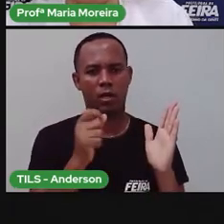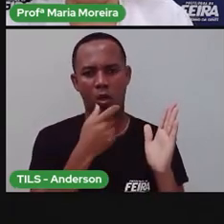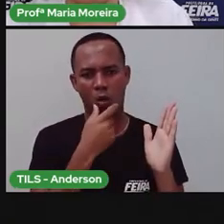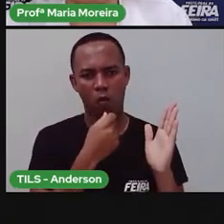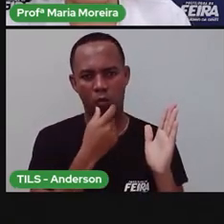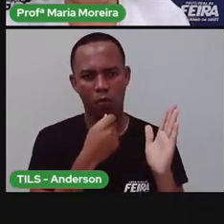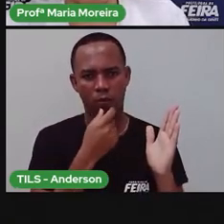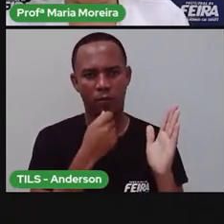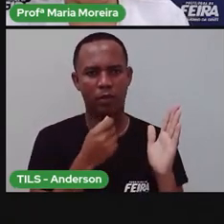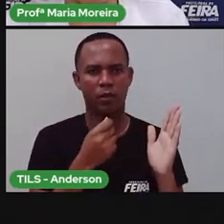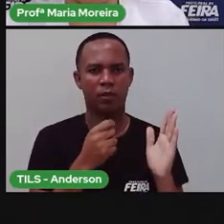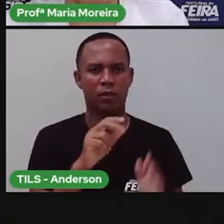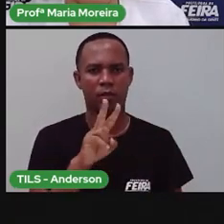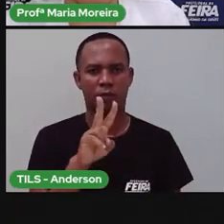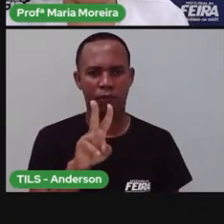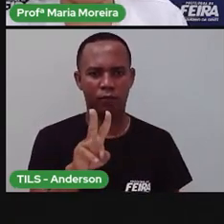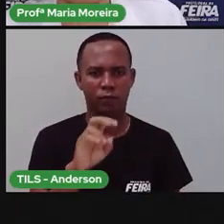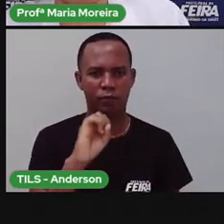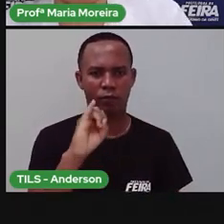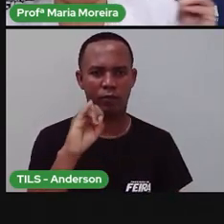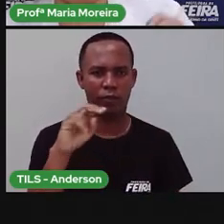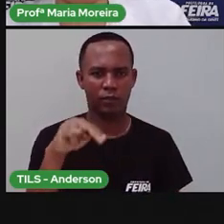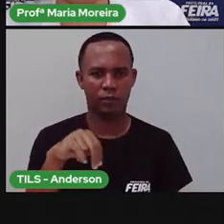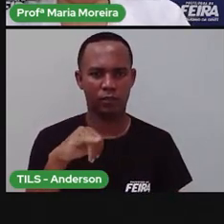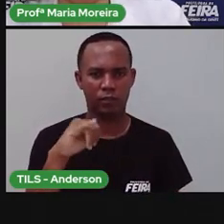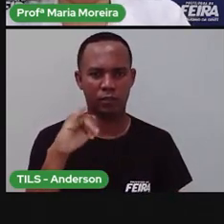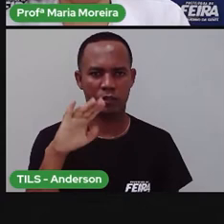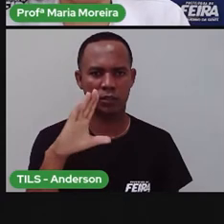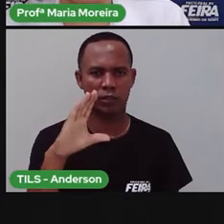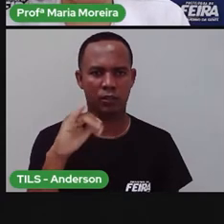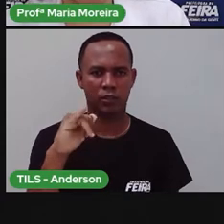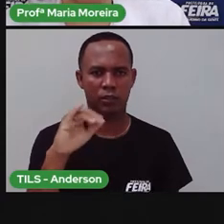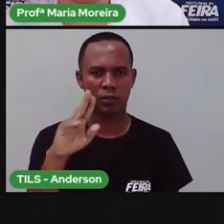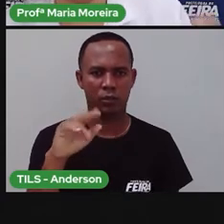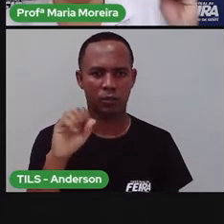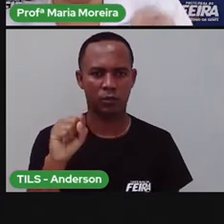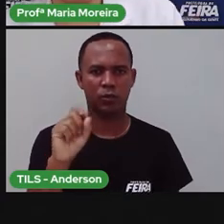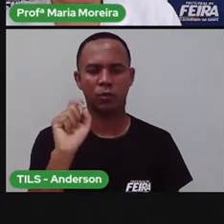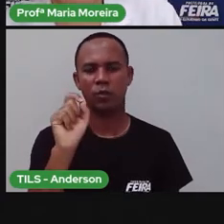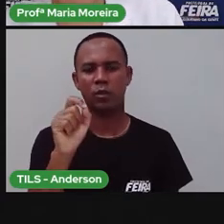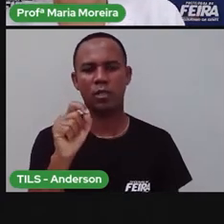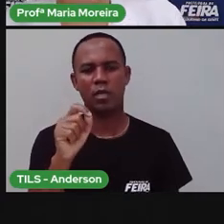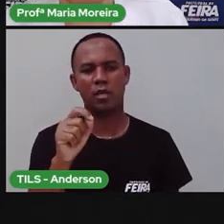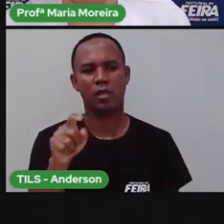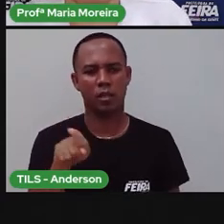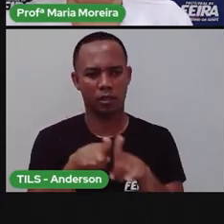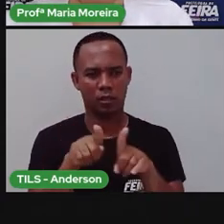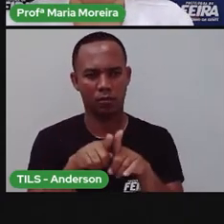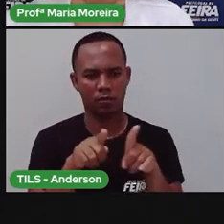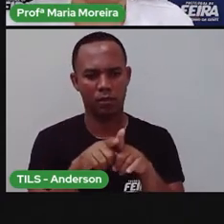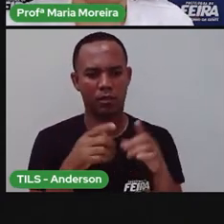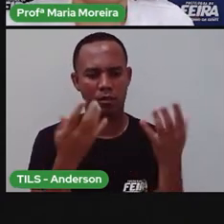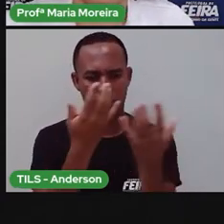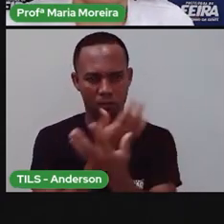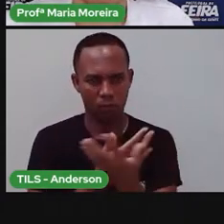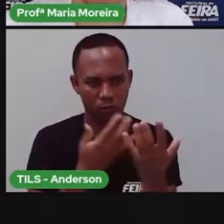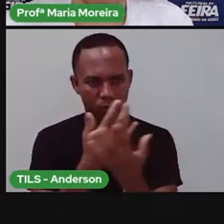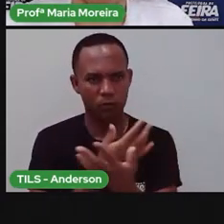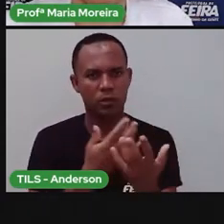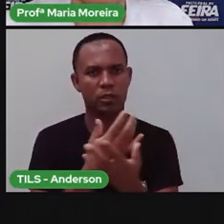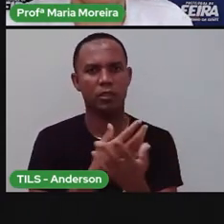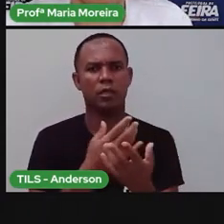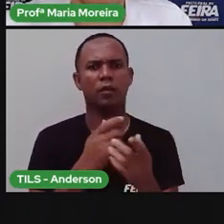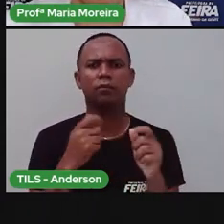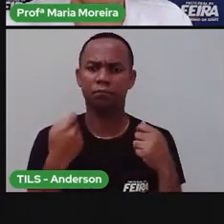eles acabam virando... Essas poesias, eles acabam virando o quê? Música. Música,